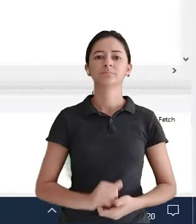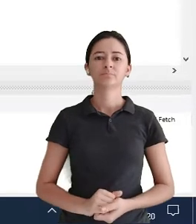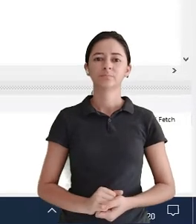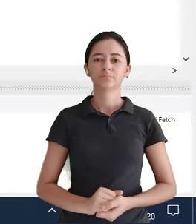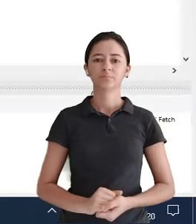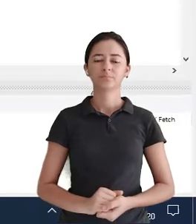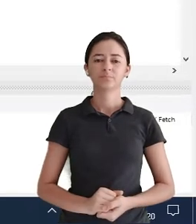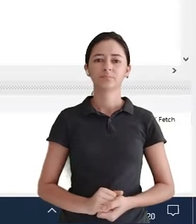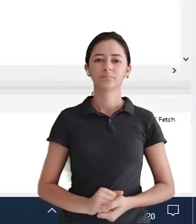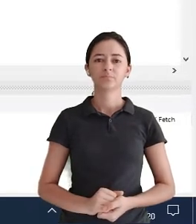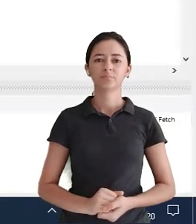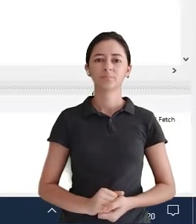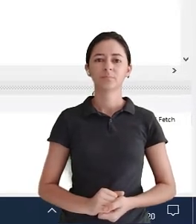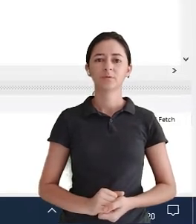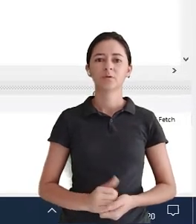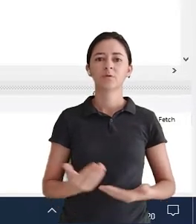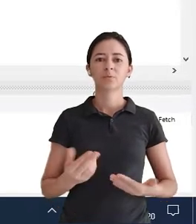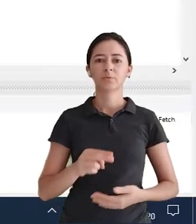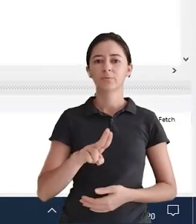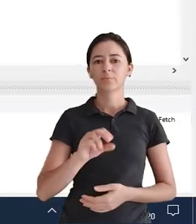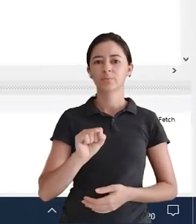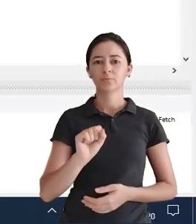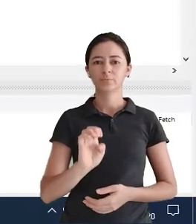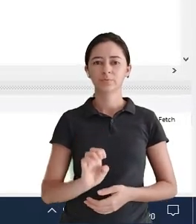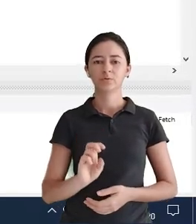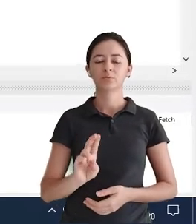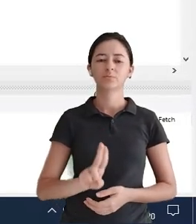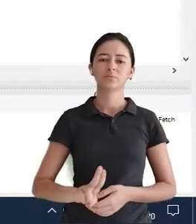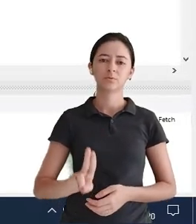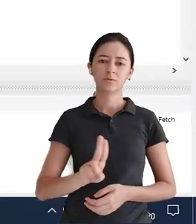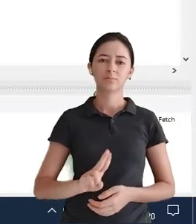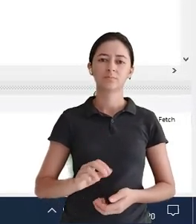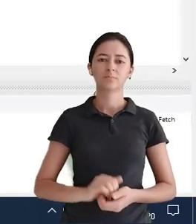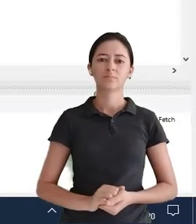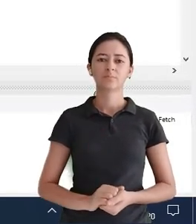Deixa eu eu dar o use nele aqui